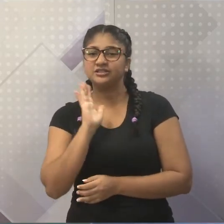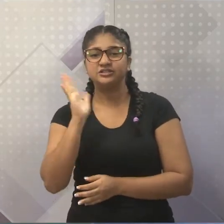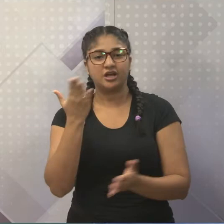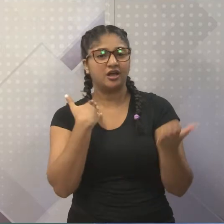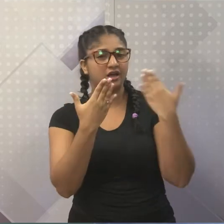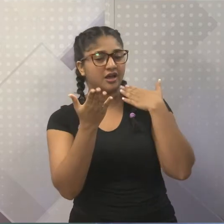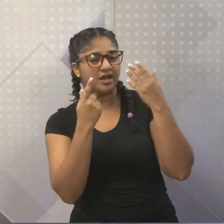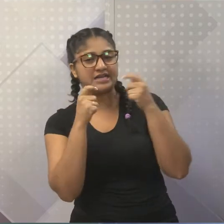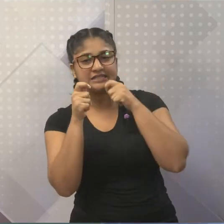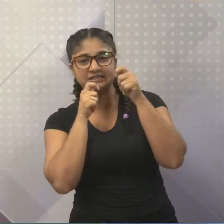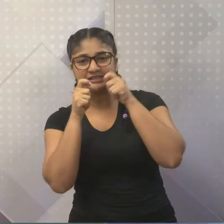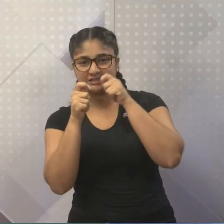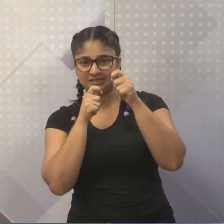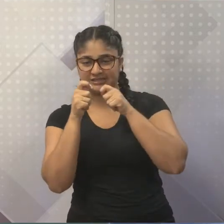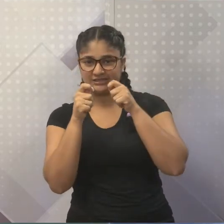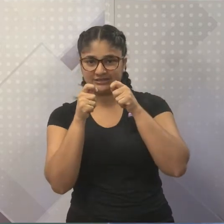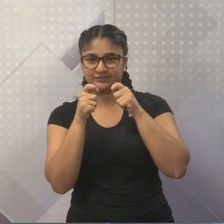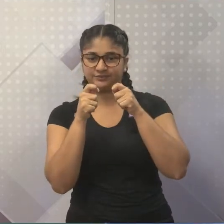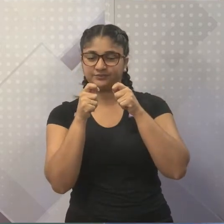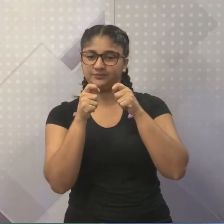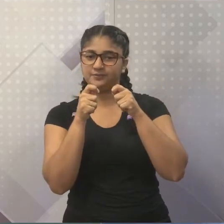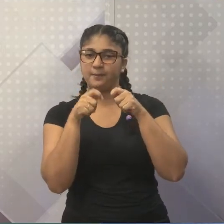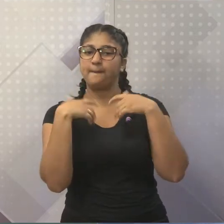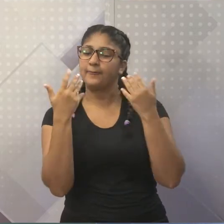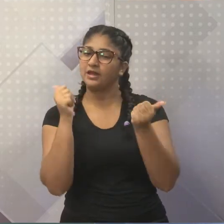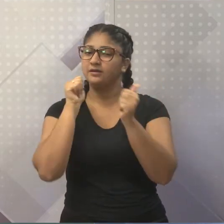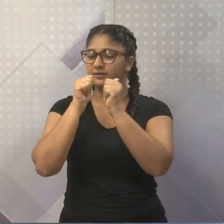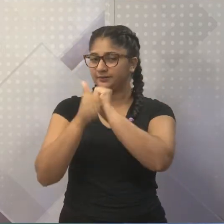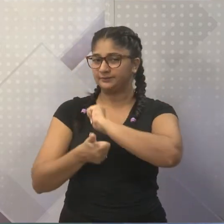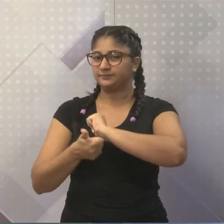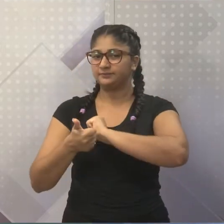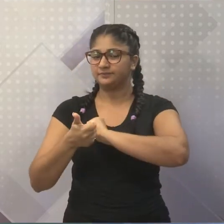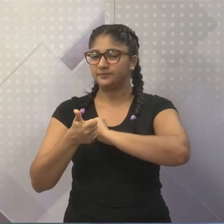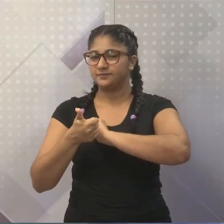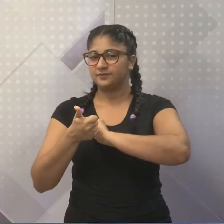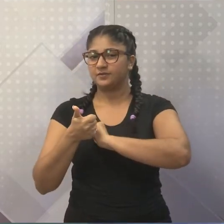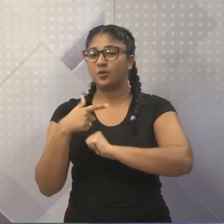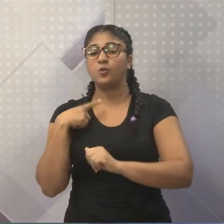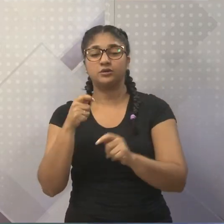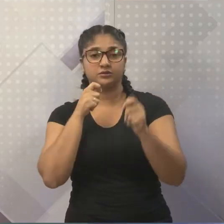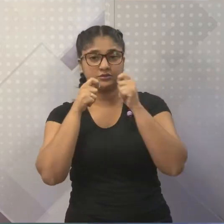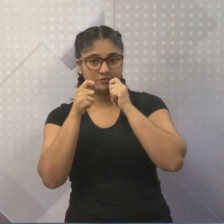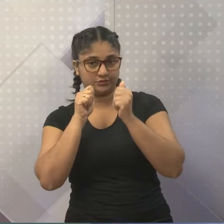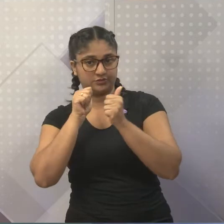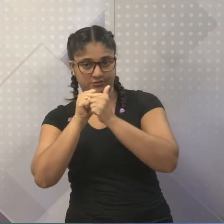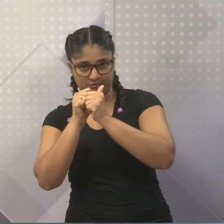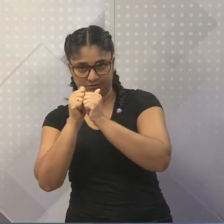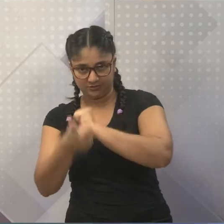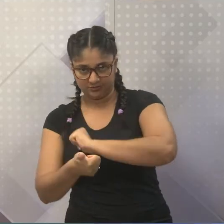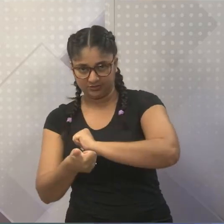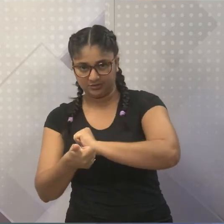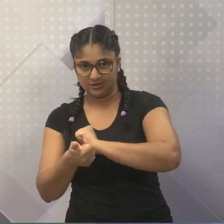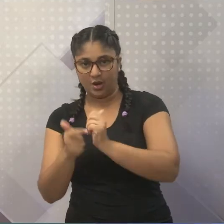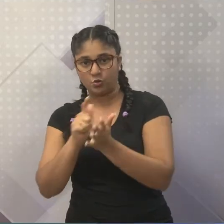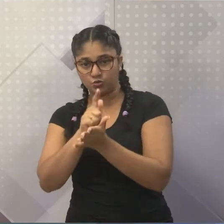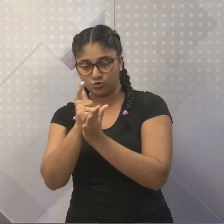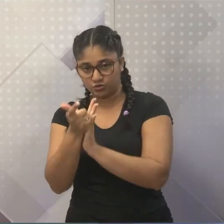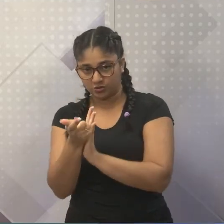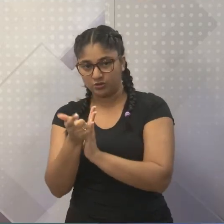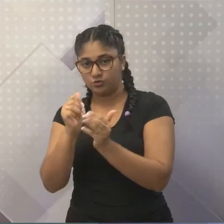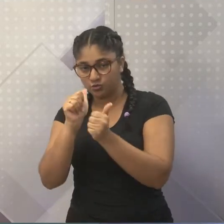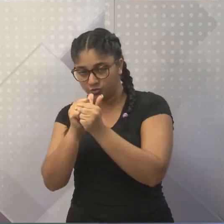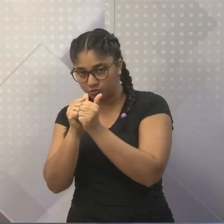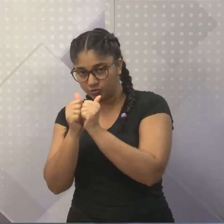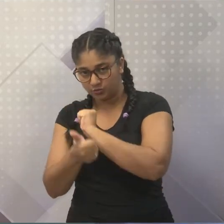falando de entrevista, o gênero textual é entrevista, esportiva, na entrevista esportiva, no gênero esportivo